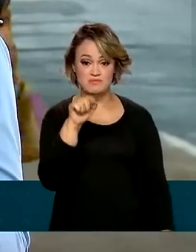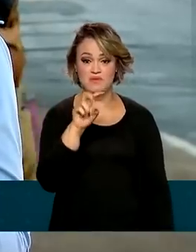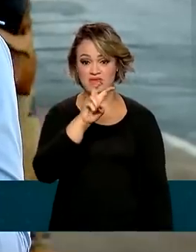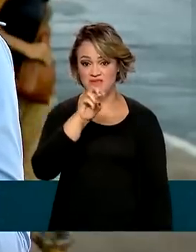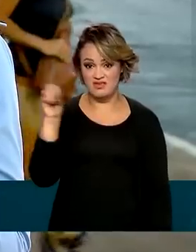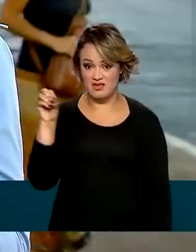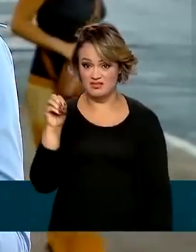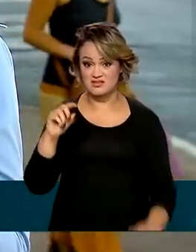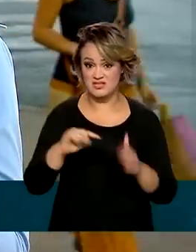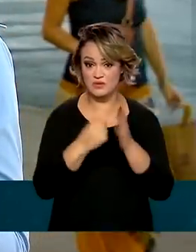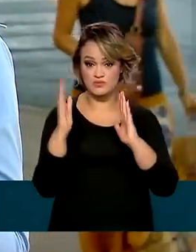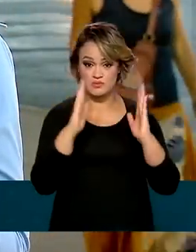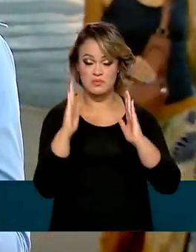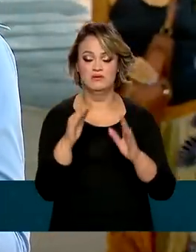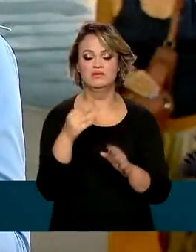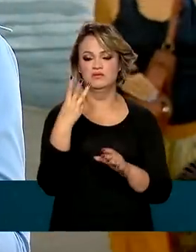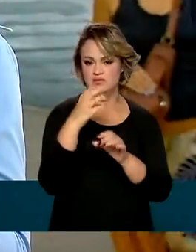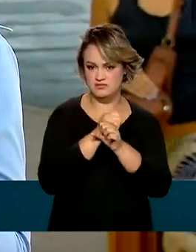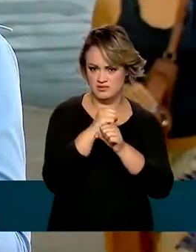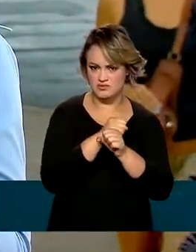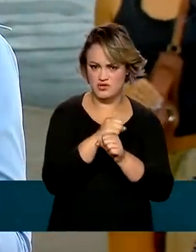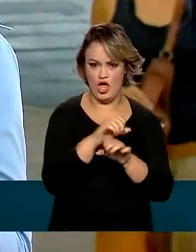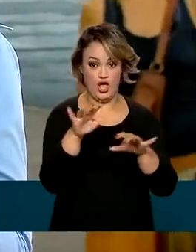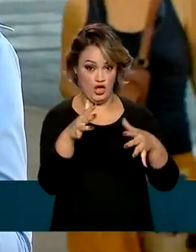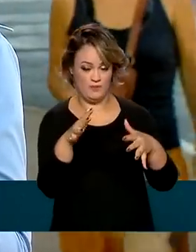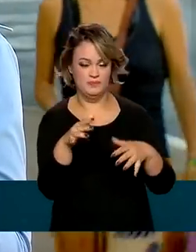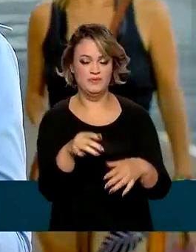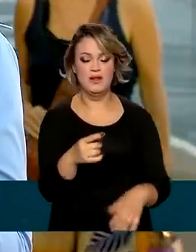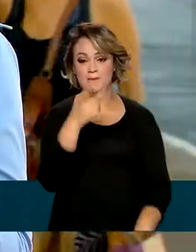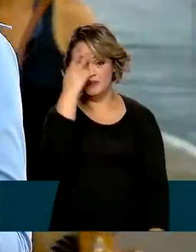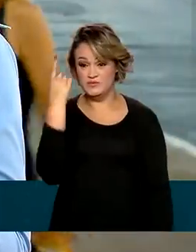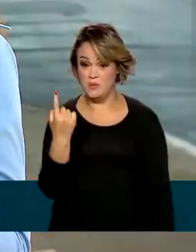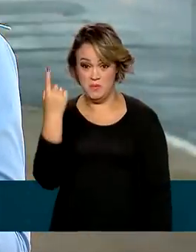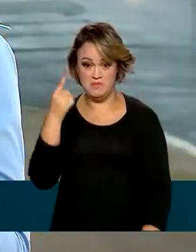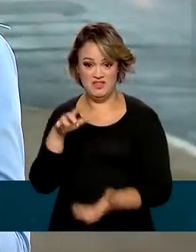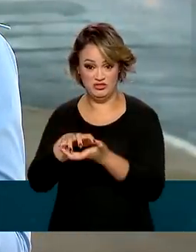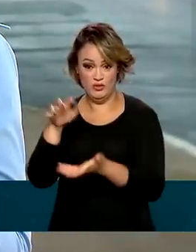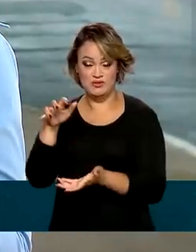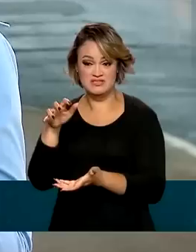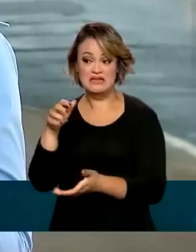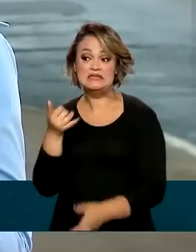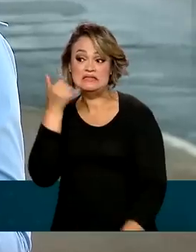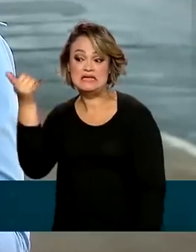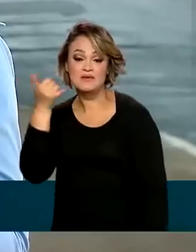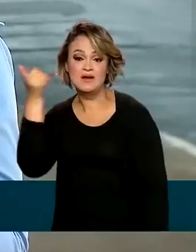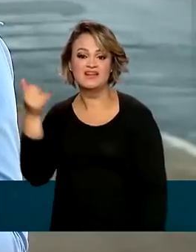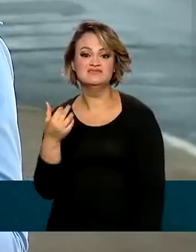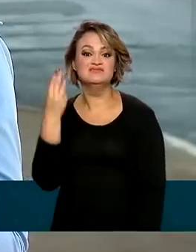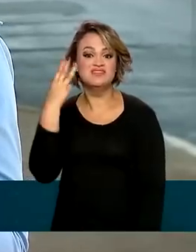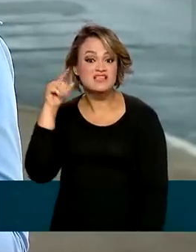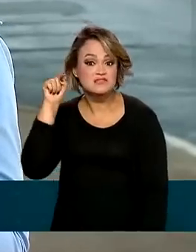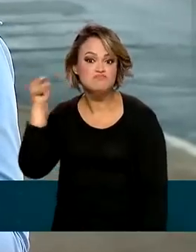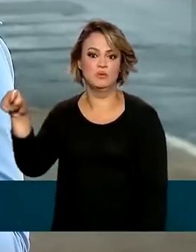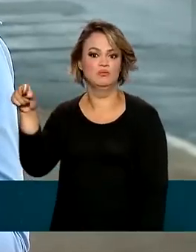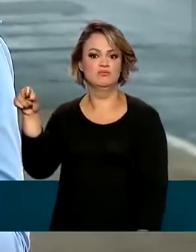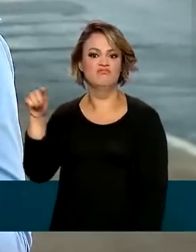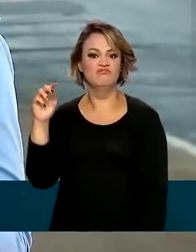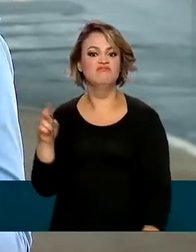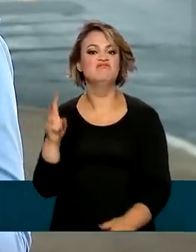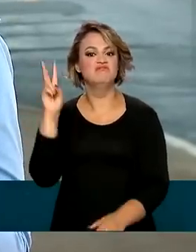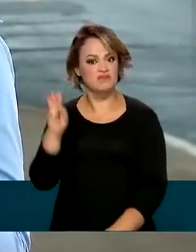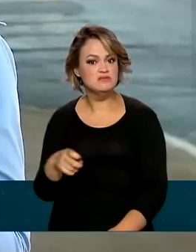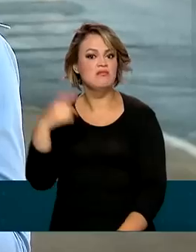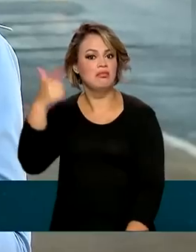500 nos últimos três anos. Para ter uma ideia, só um idoso teria recebido mais de 3 mil ligações de telemarketing.